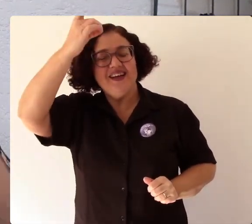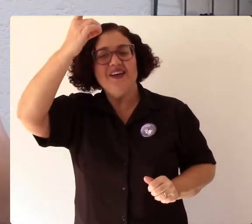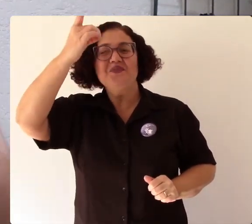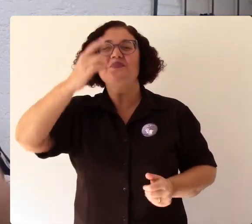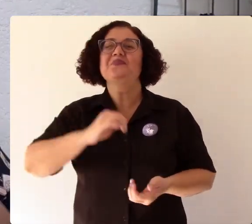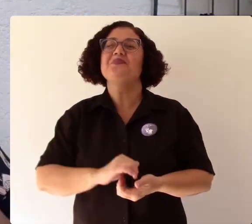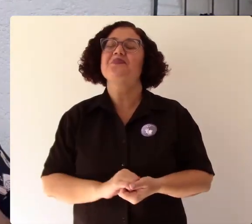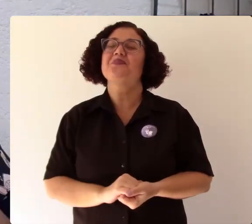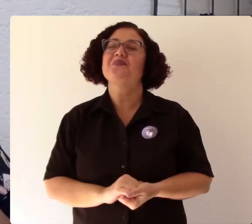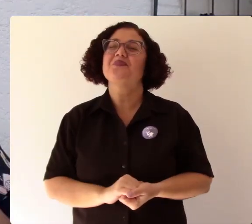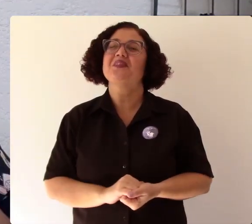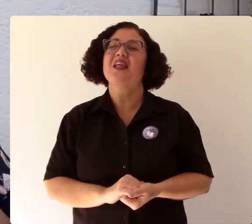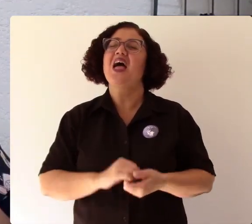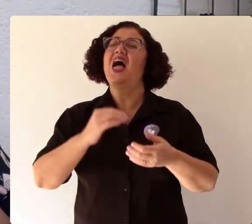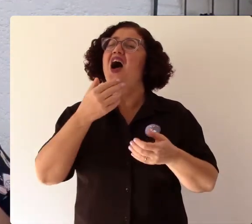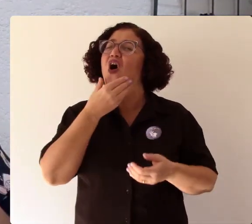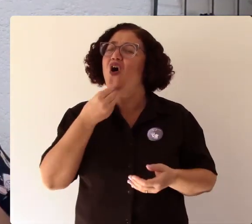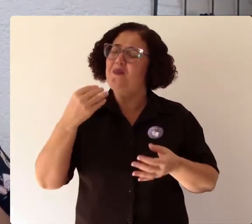bordando